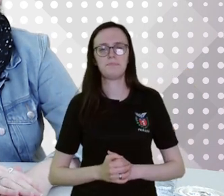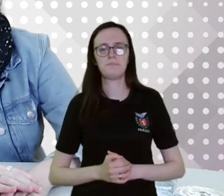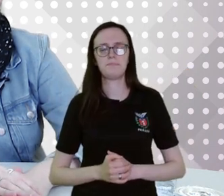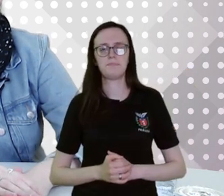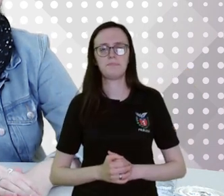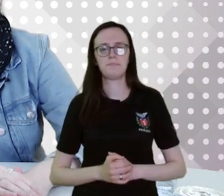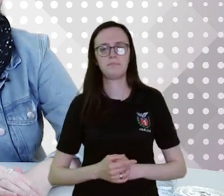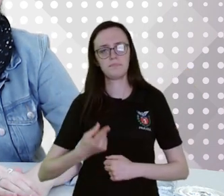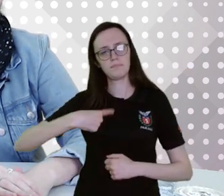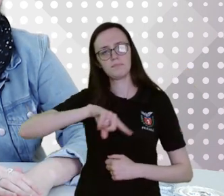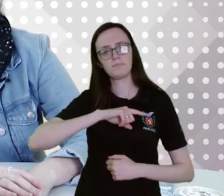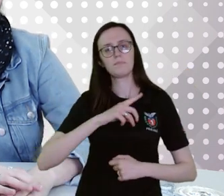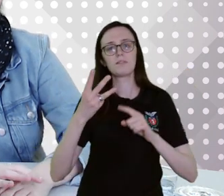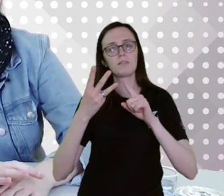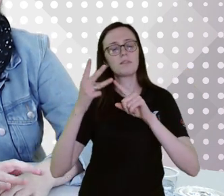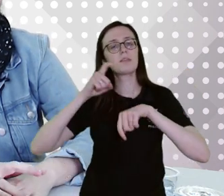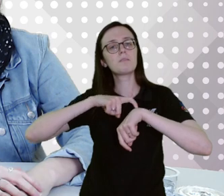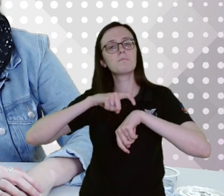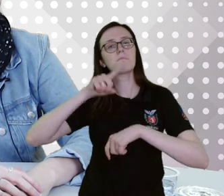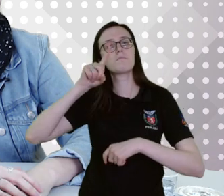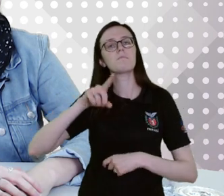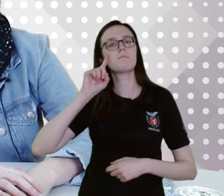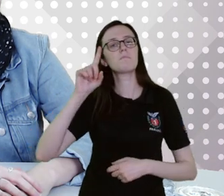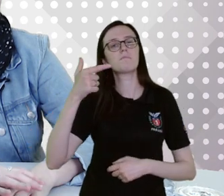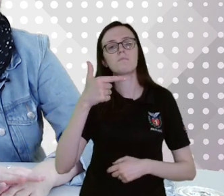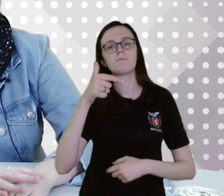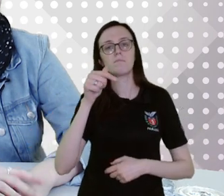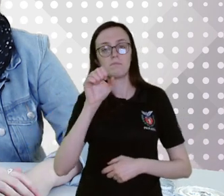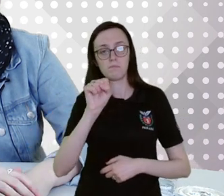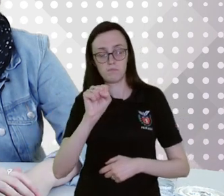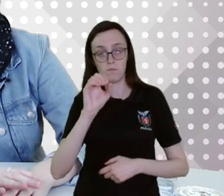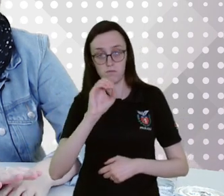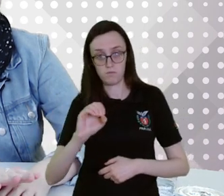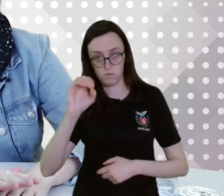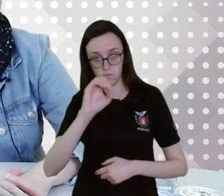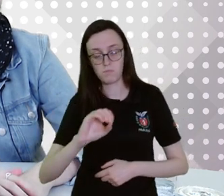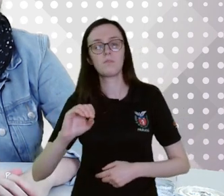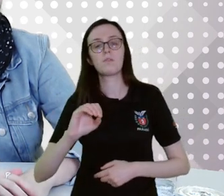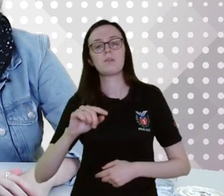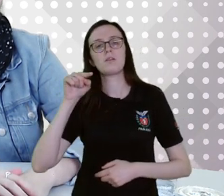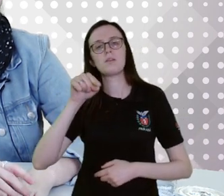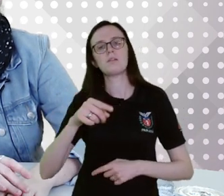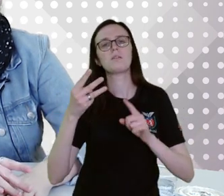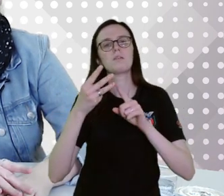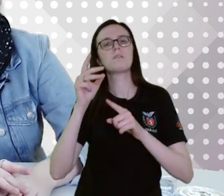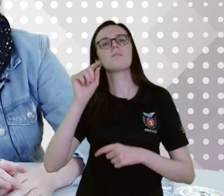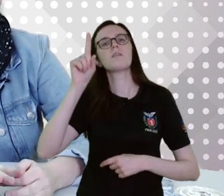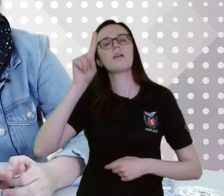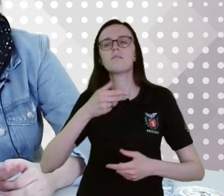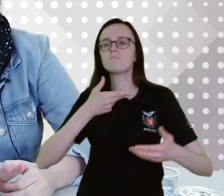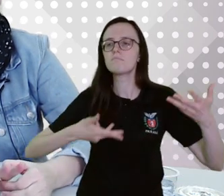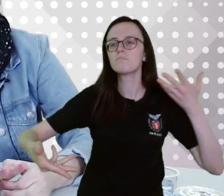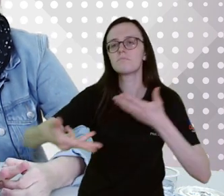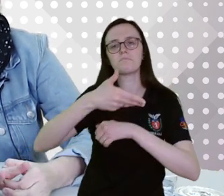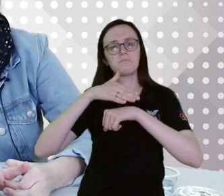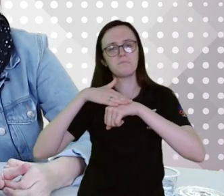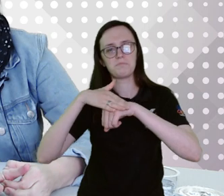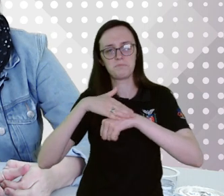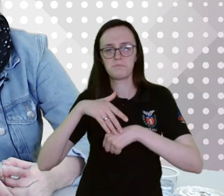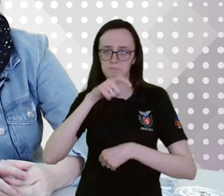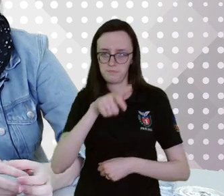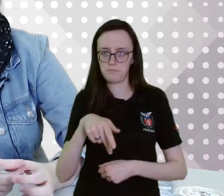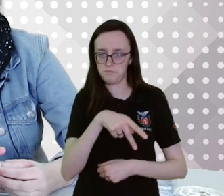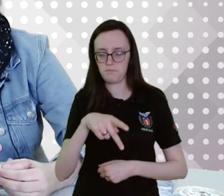Nosso terceiro momento será no dia 28 de outubro. Então, nesse terceiro momento vai ser uma roda de conversa com a professora